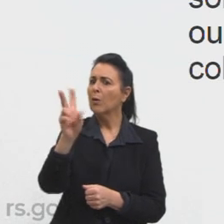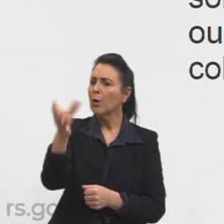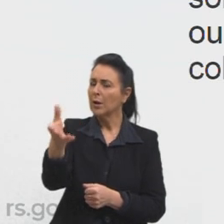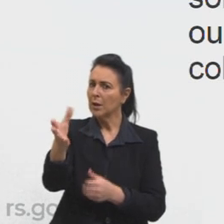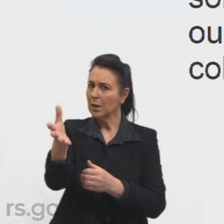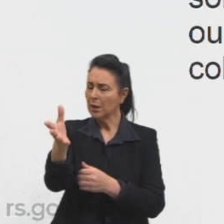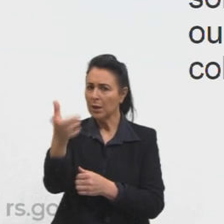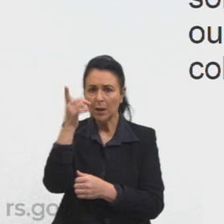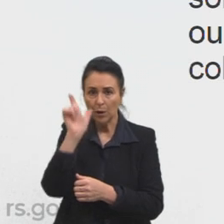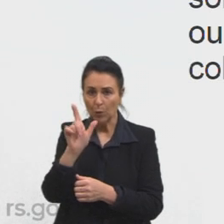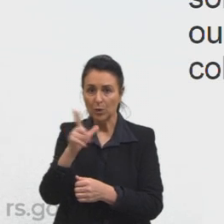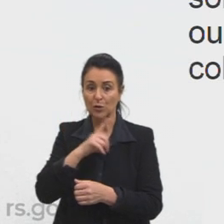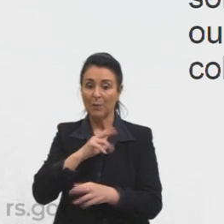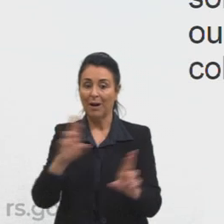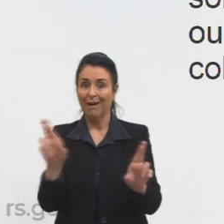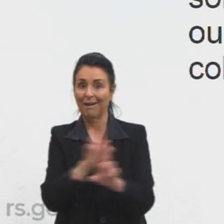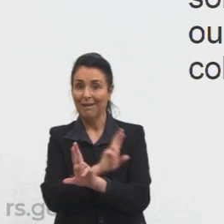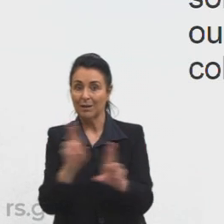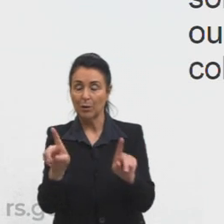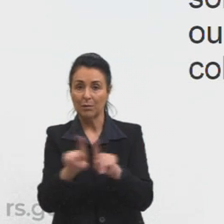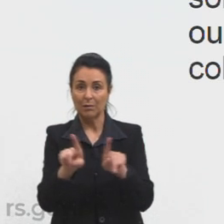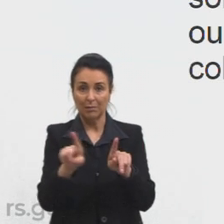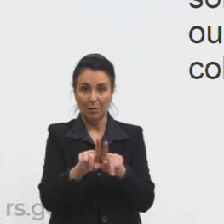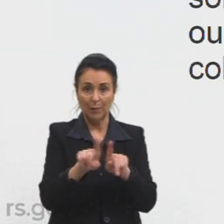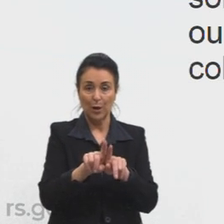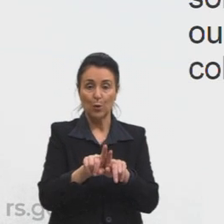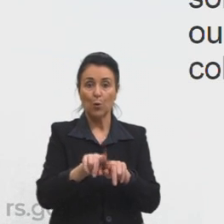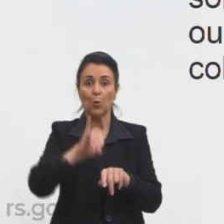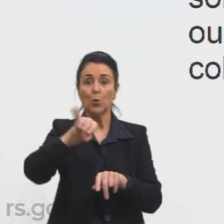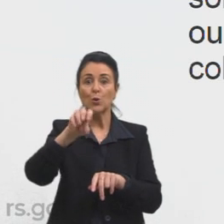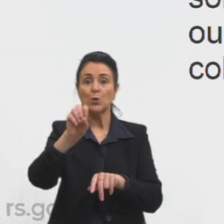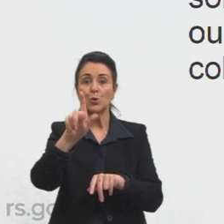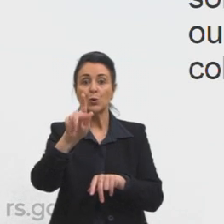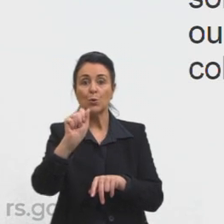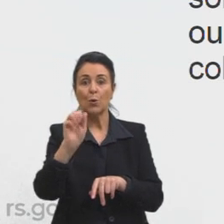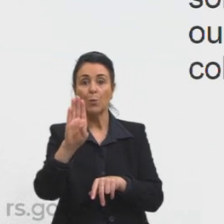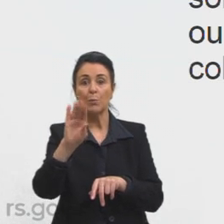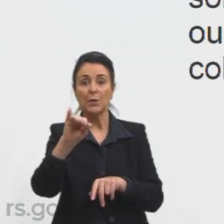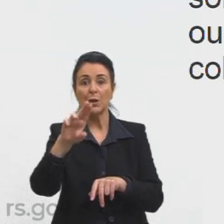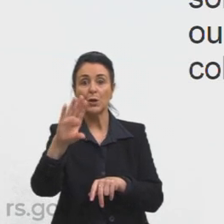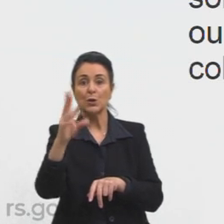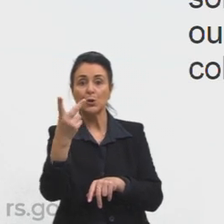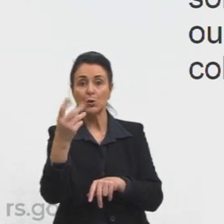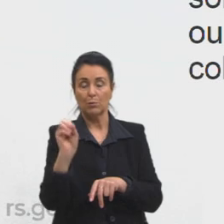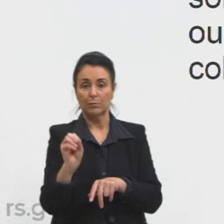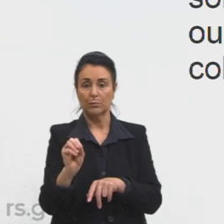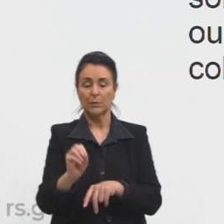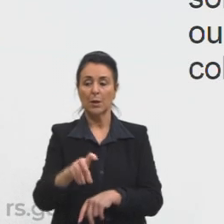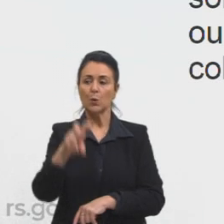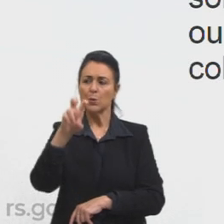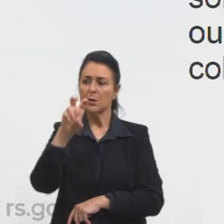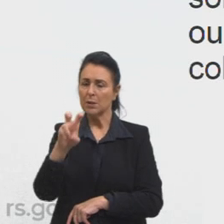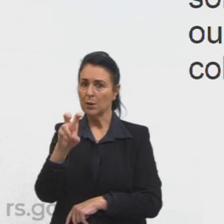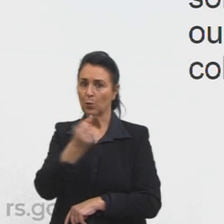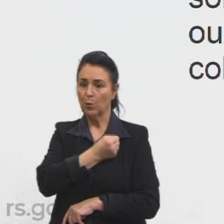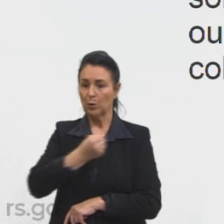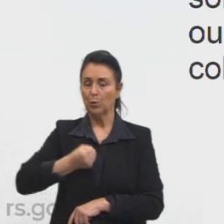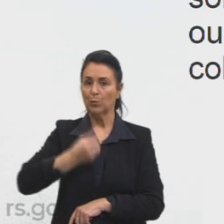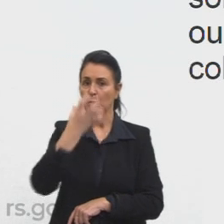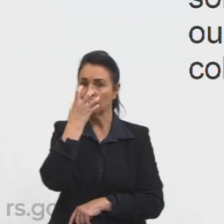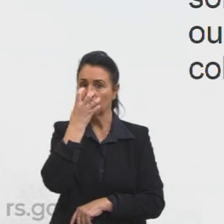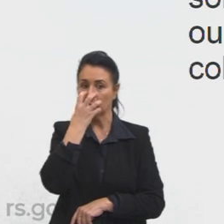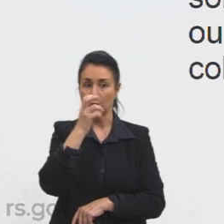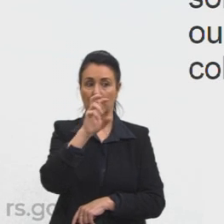jogo do bicho 5 o número do cachorro correspondia a 5 mil réis e era